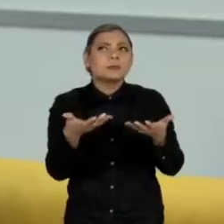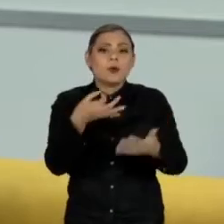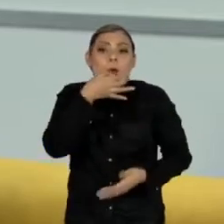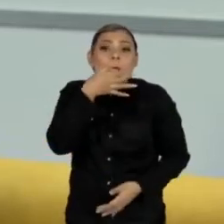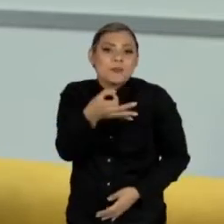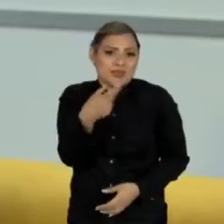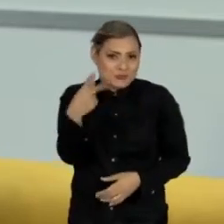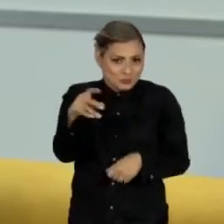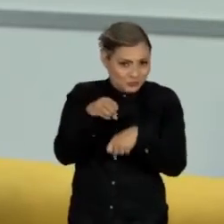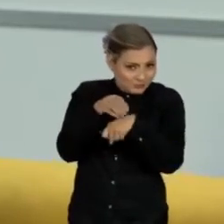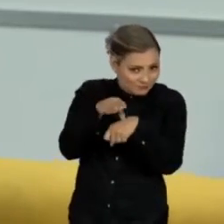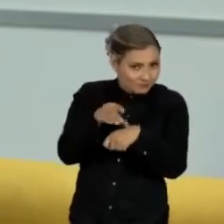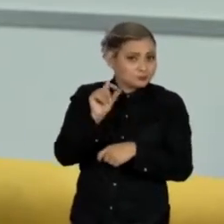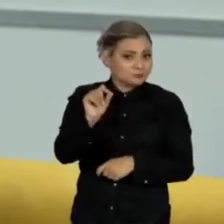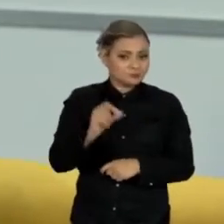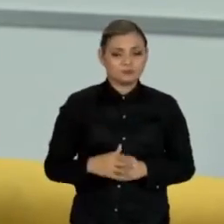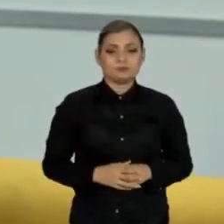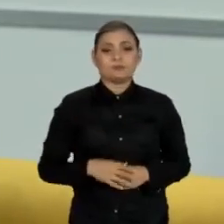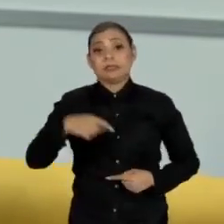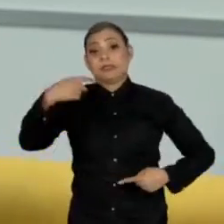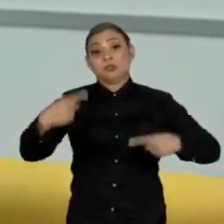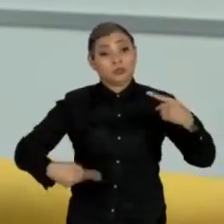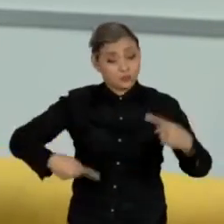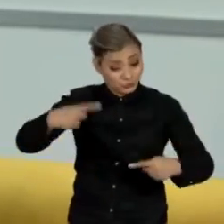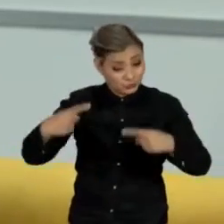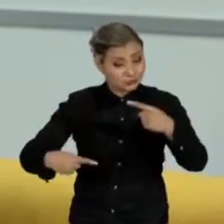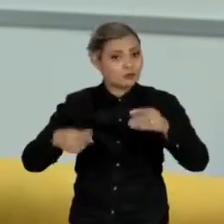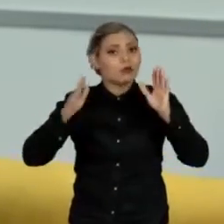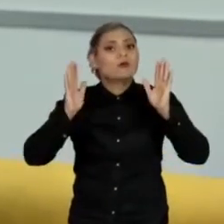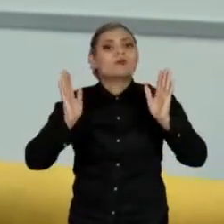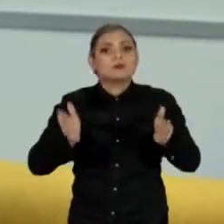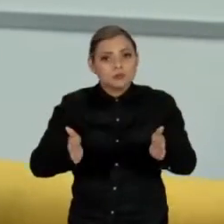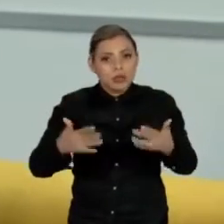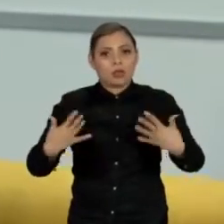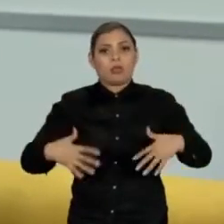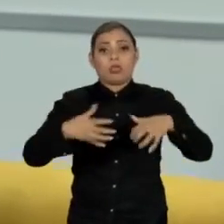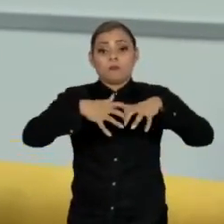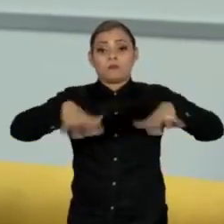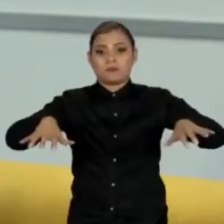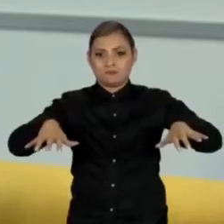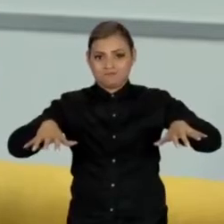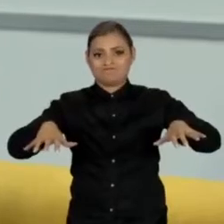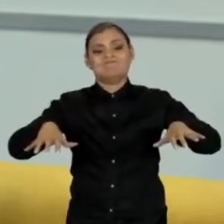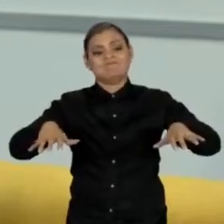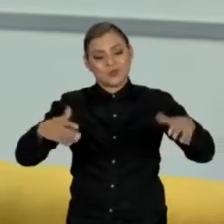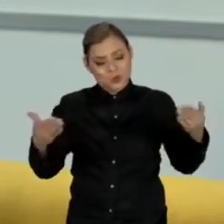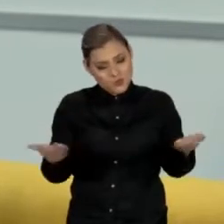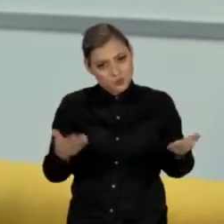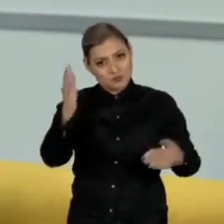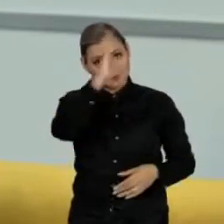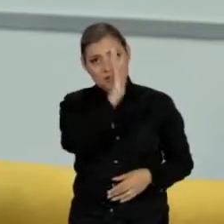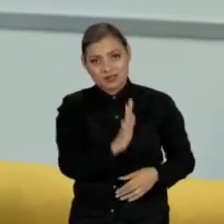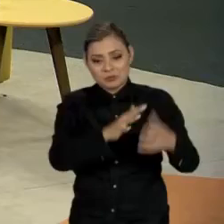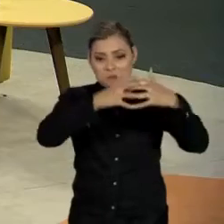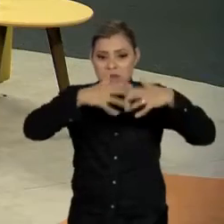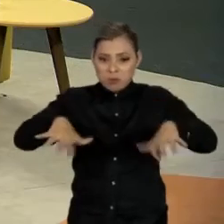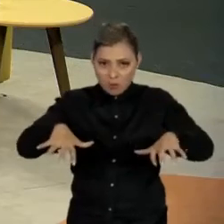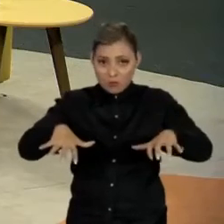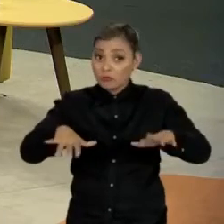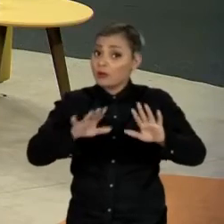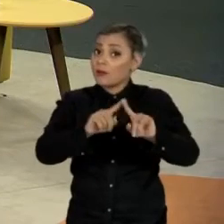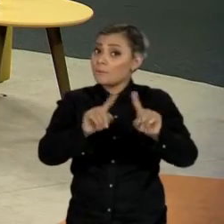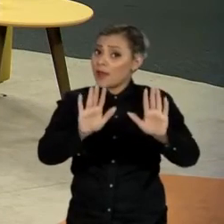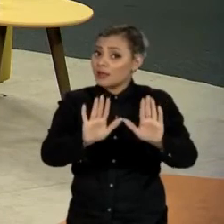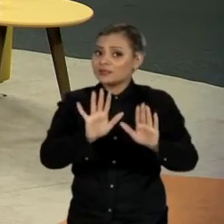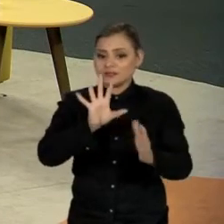opinião tua no seguinte sentido. Essa discussão toda está dentro dessa tremenda polarização que a gente vive hoje no país. A questão